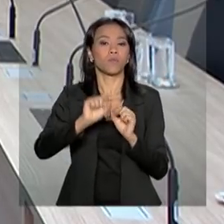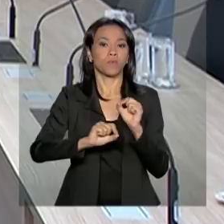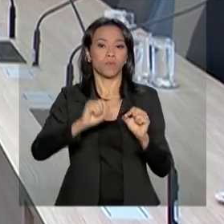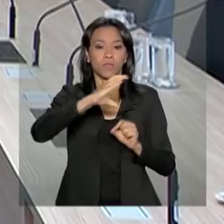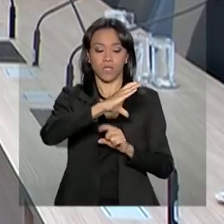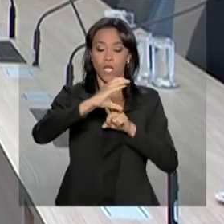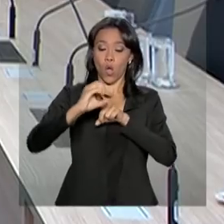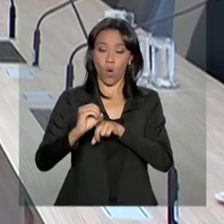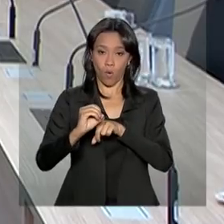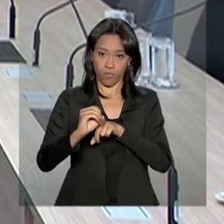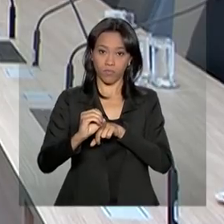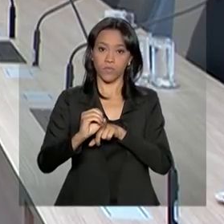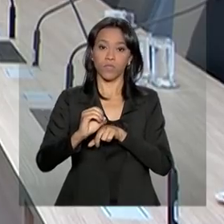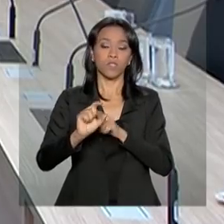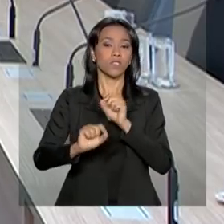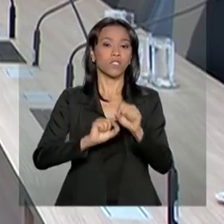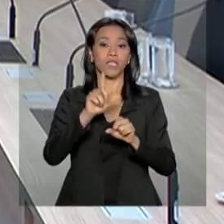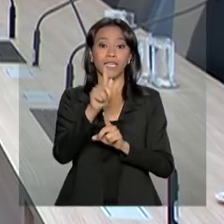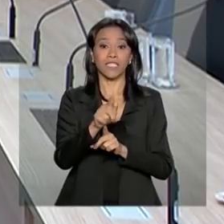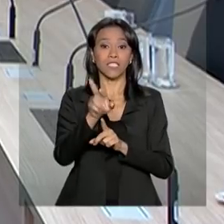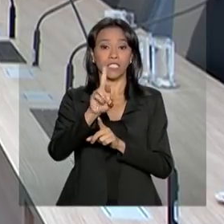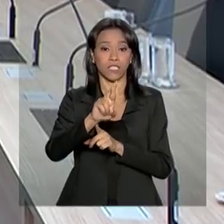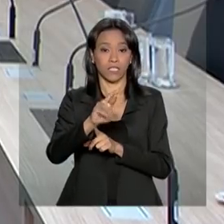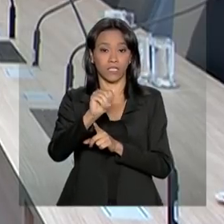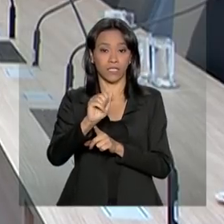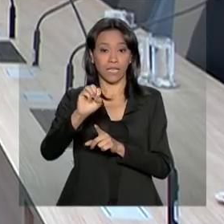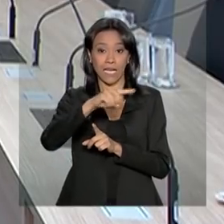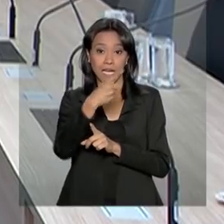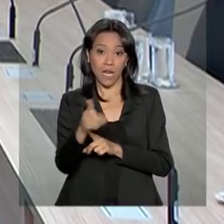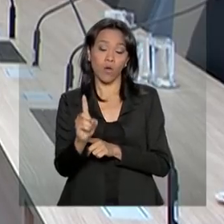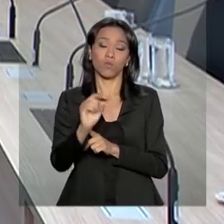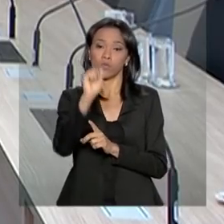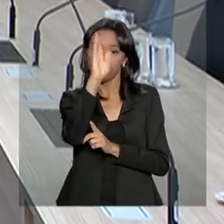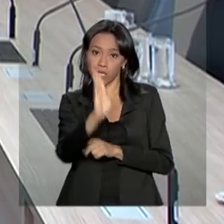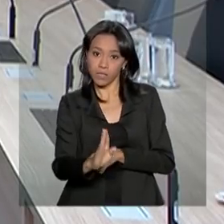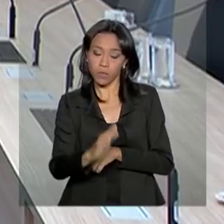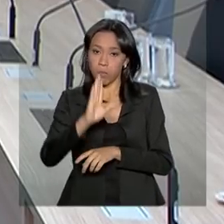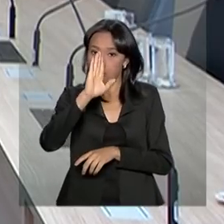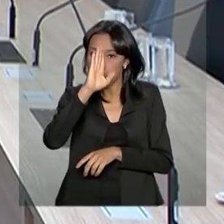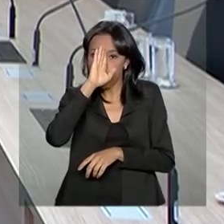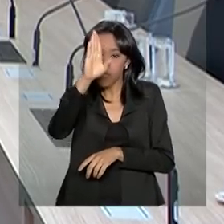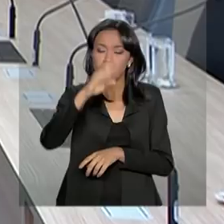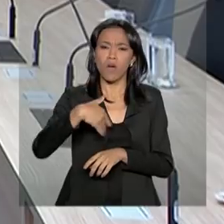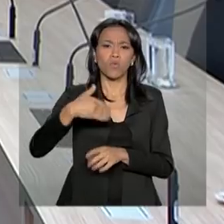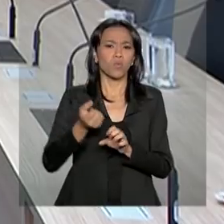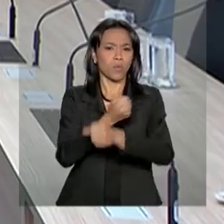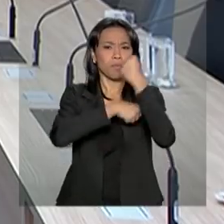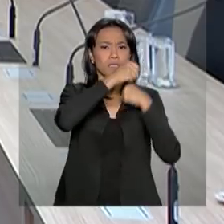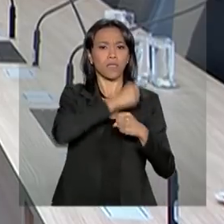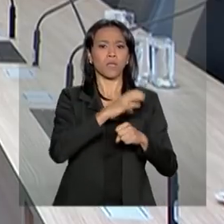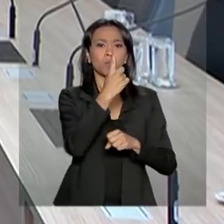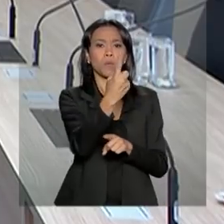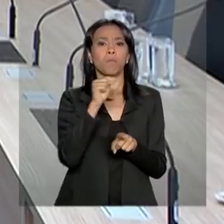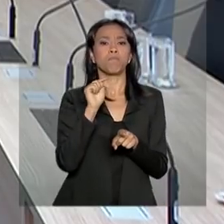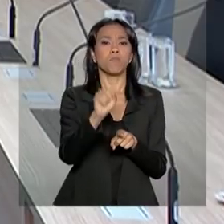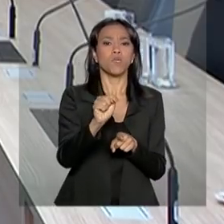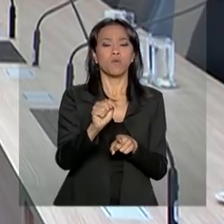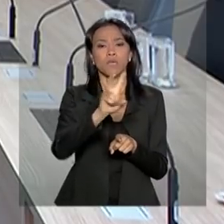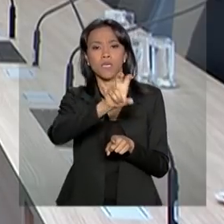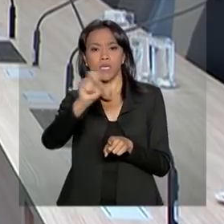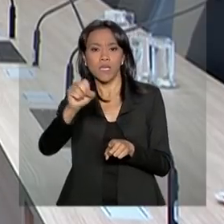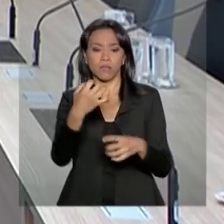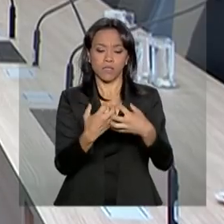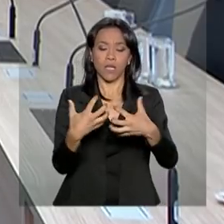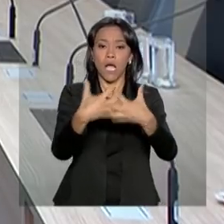a maior região produtora de grãos do país. No ano passado, só no ano passado, foram 1.500 caminhões por dia